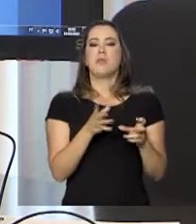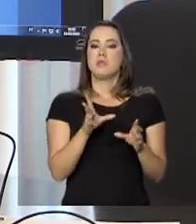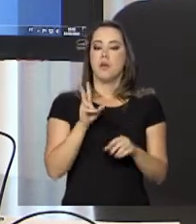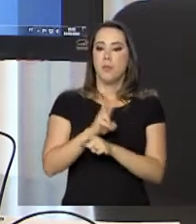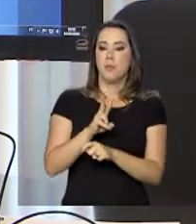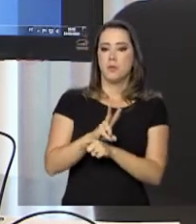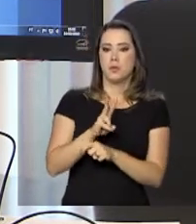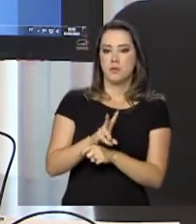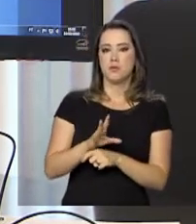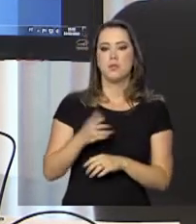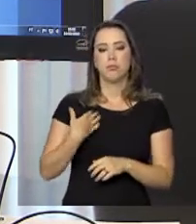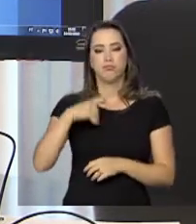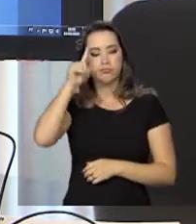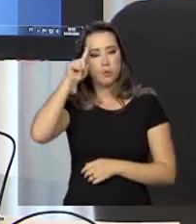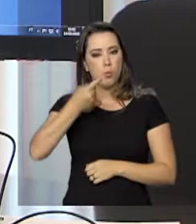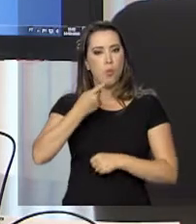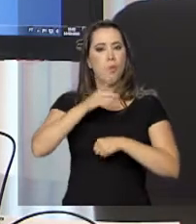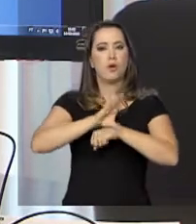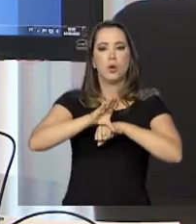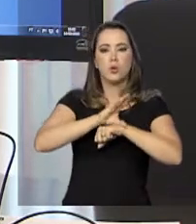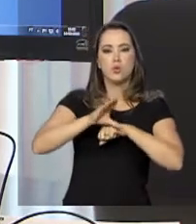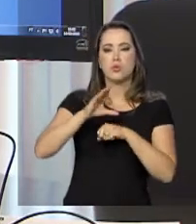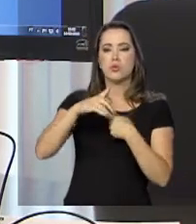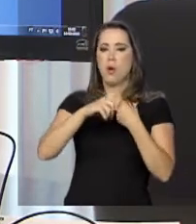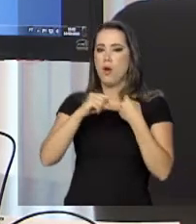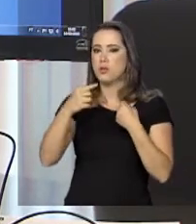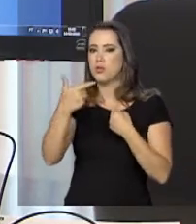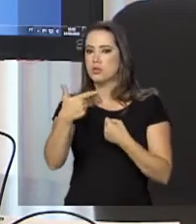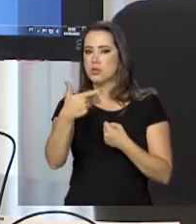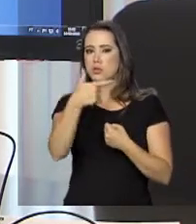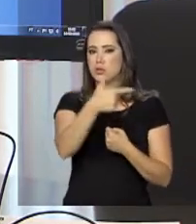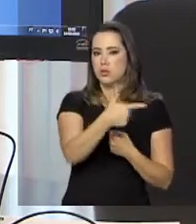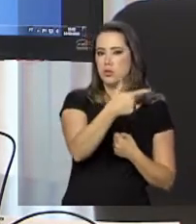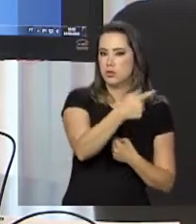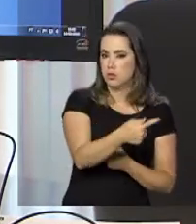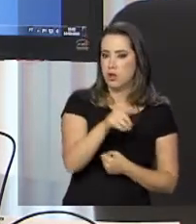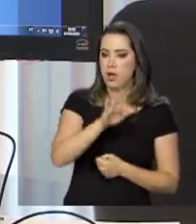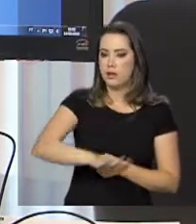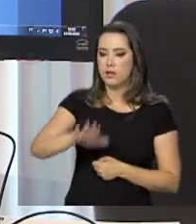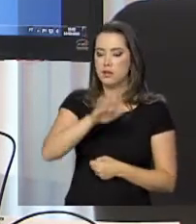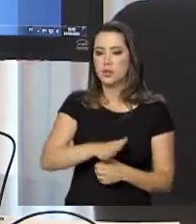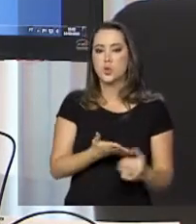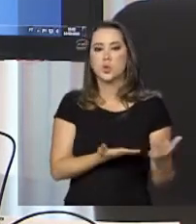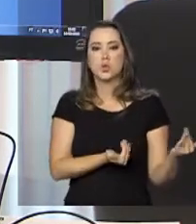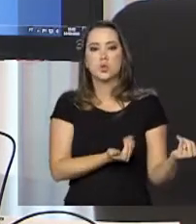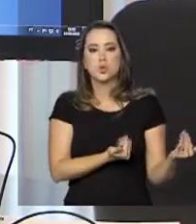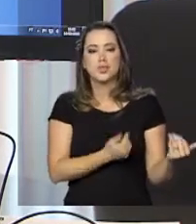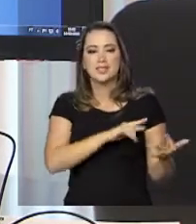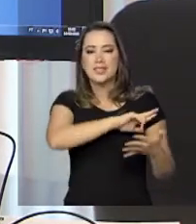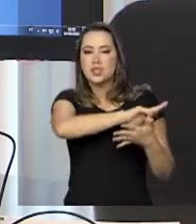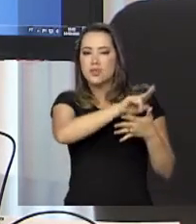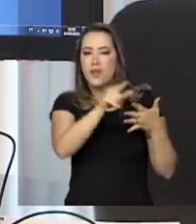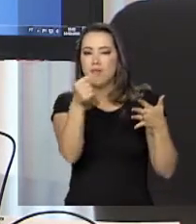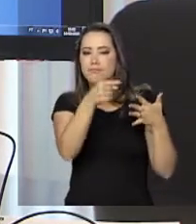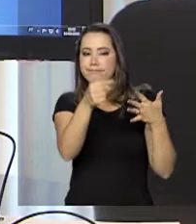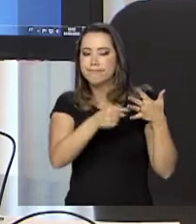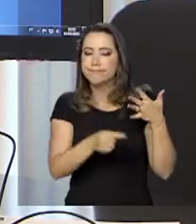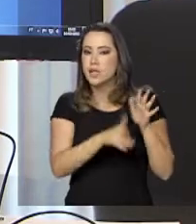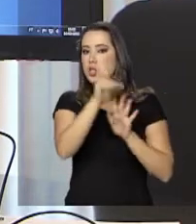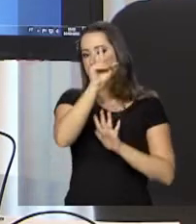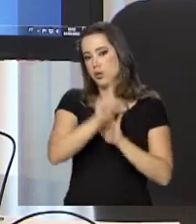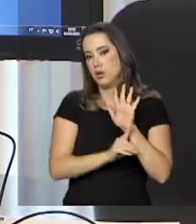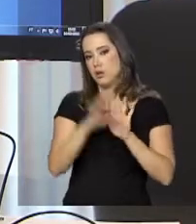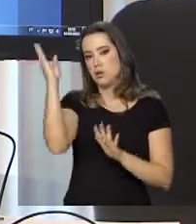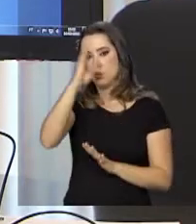artigo 227 da Constituição Federal, que garante a crianças, adolescentes e jovens uma série de direitos no